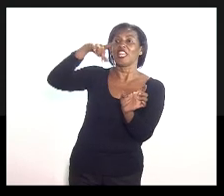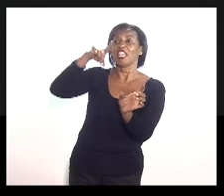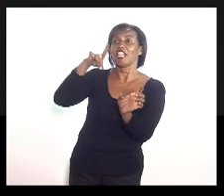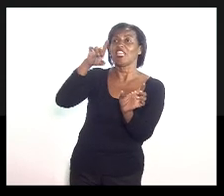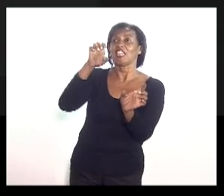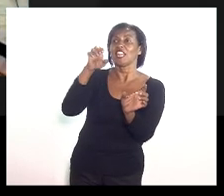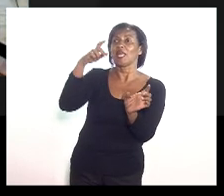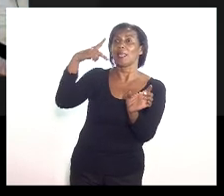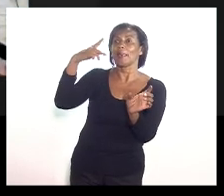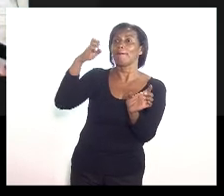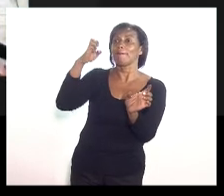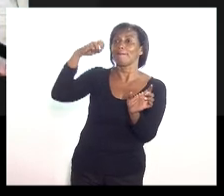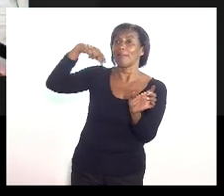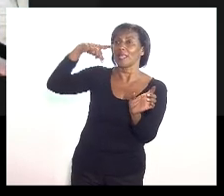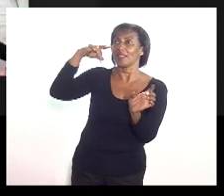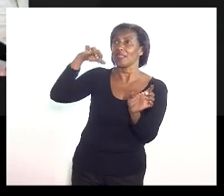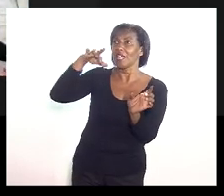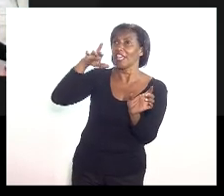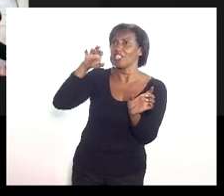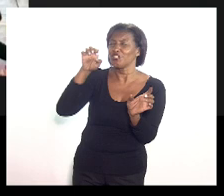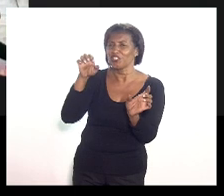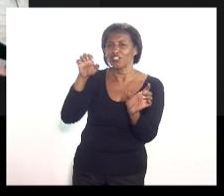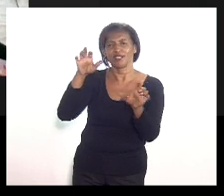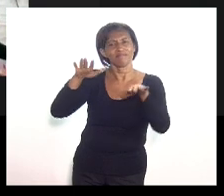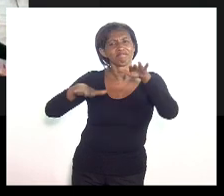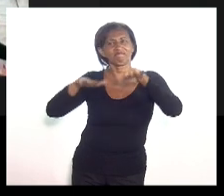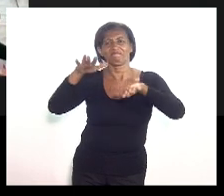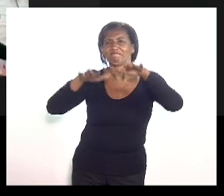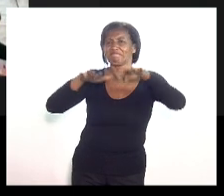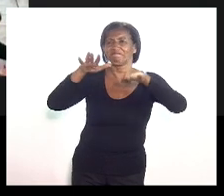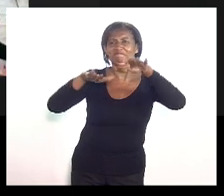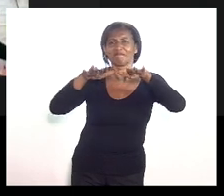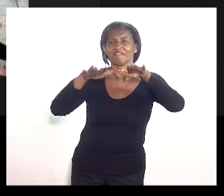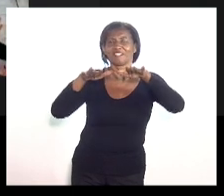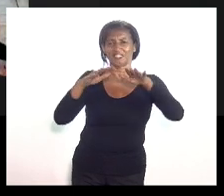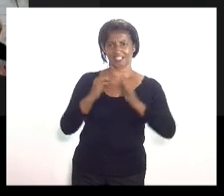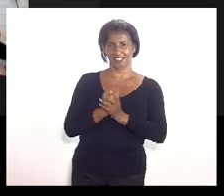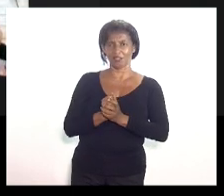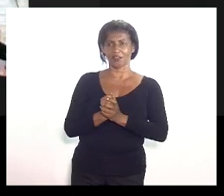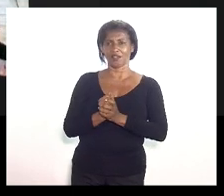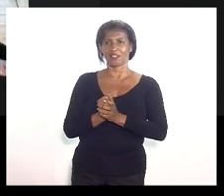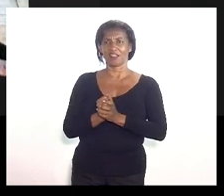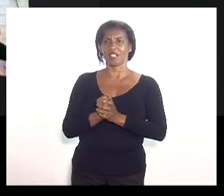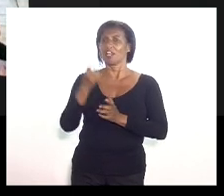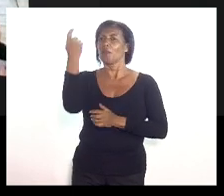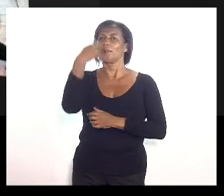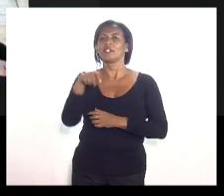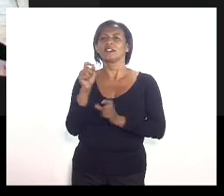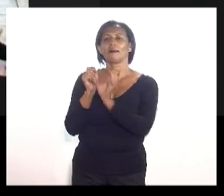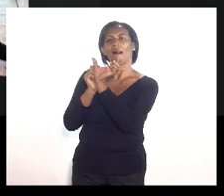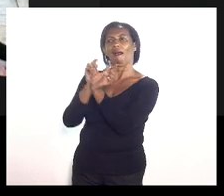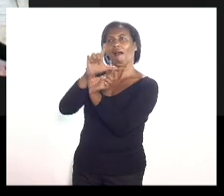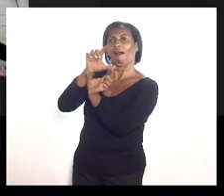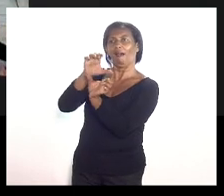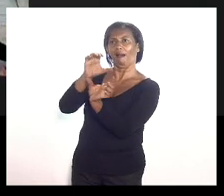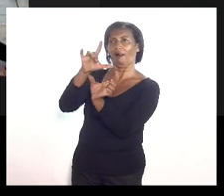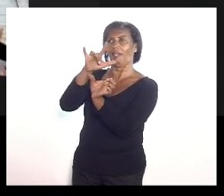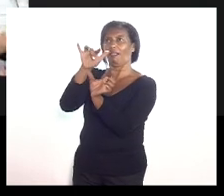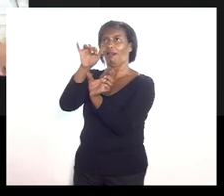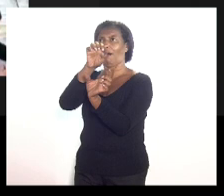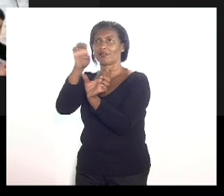menos classe. Ah, ok. Concordo. Concordo. É isso que estou dizendo. Concordo. Deputado Flávio Serafini.